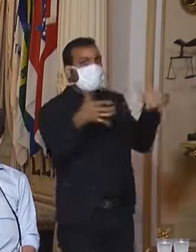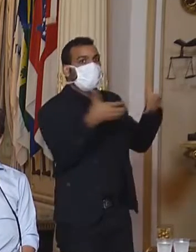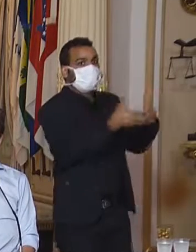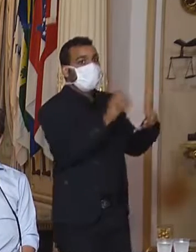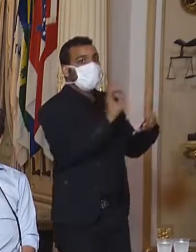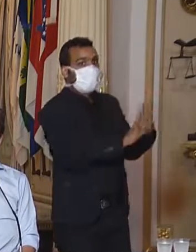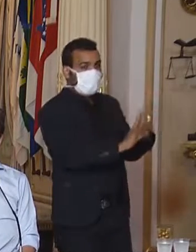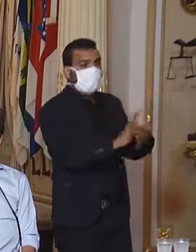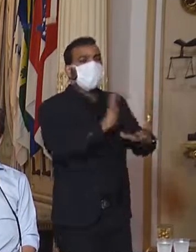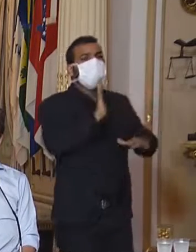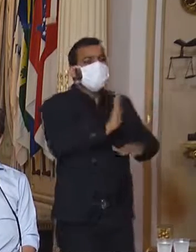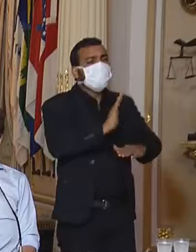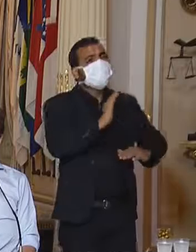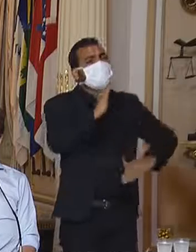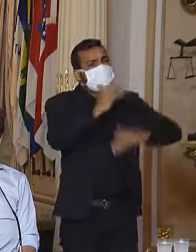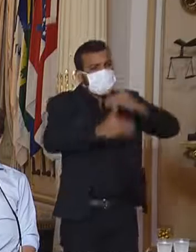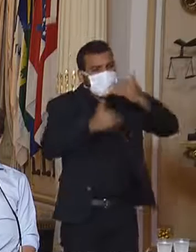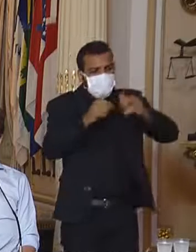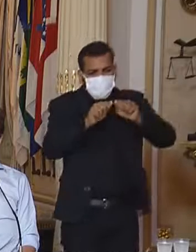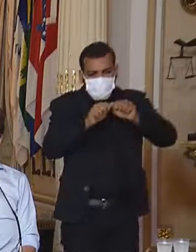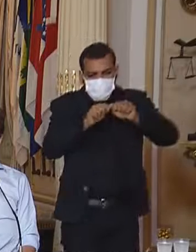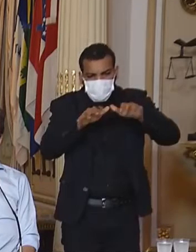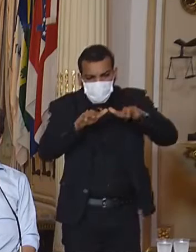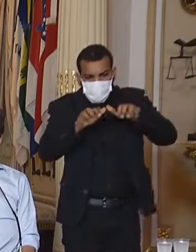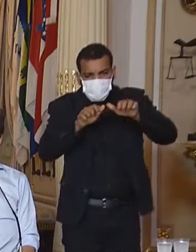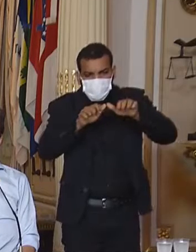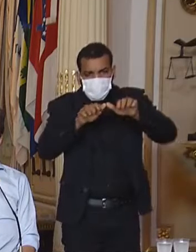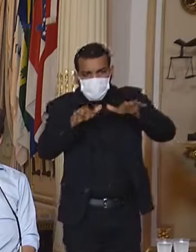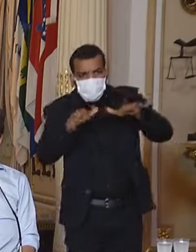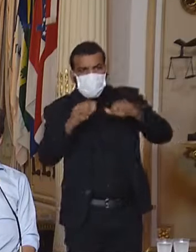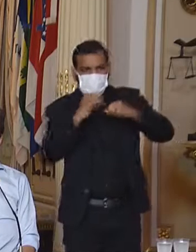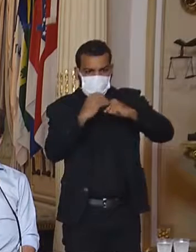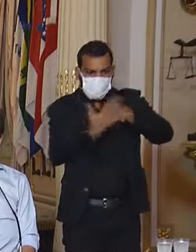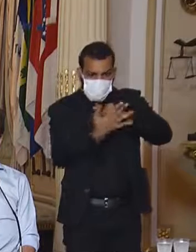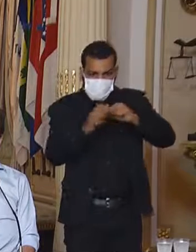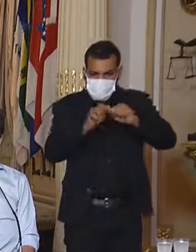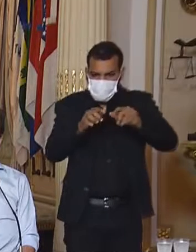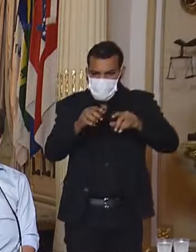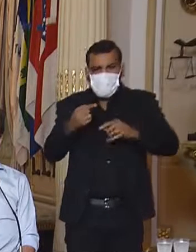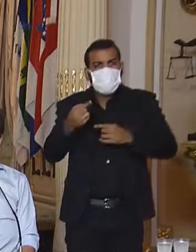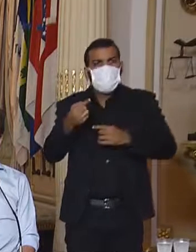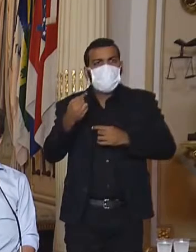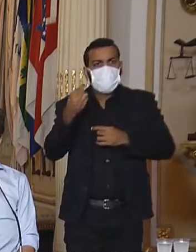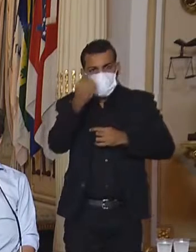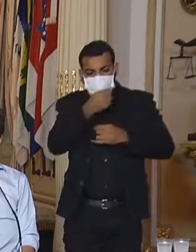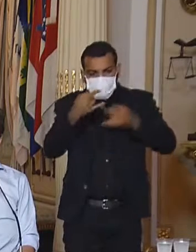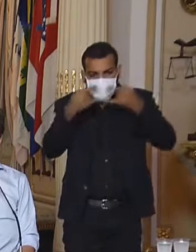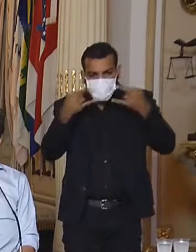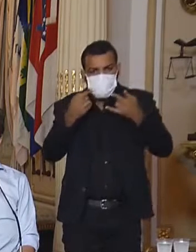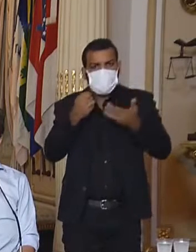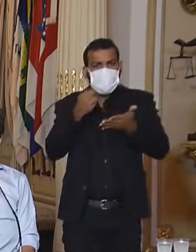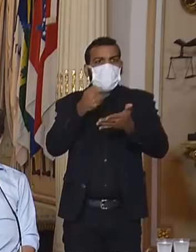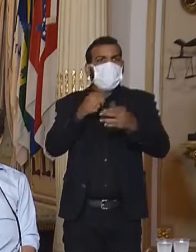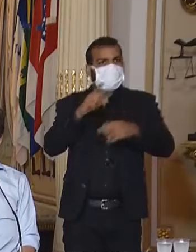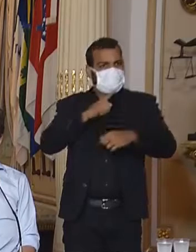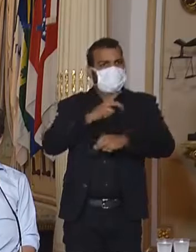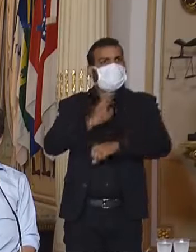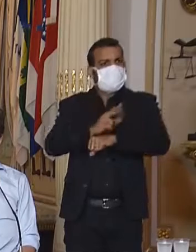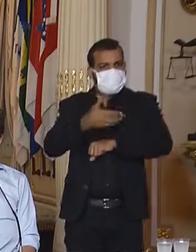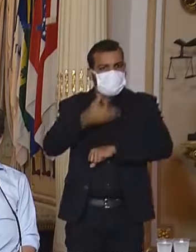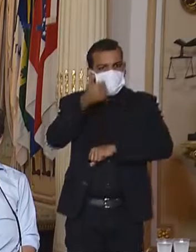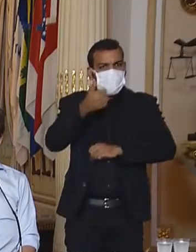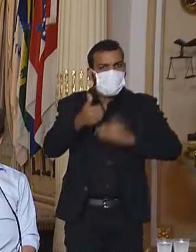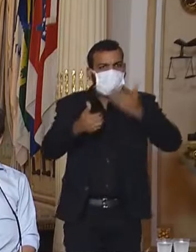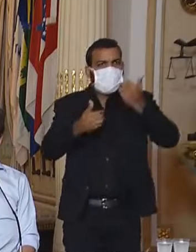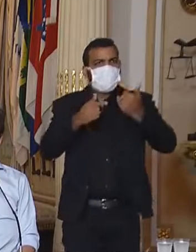evidências cada vez maiores da proteção que se oferecia em relação à máscara